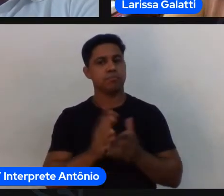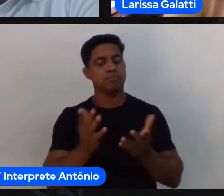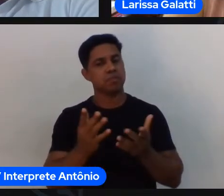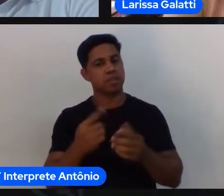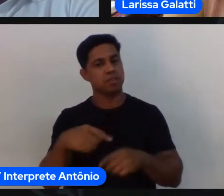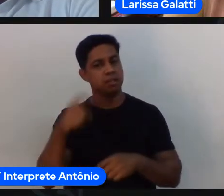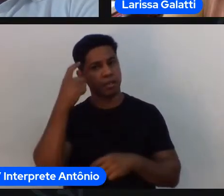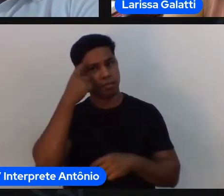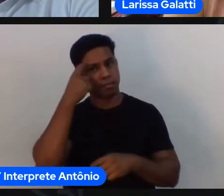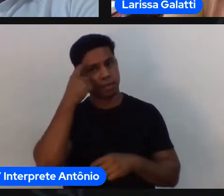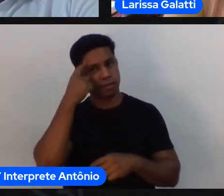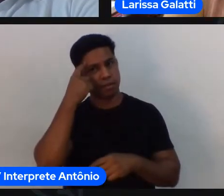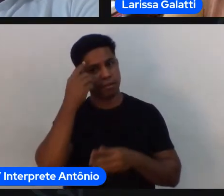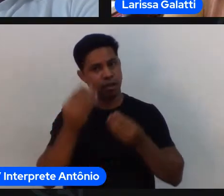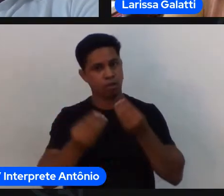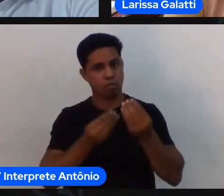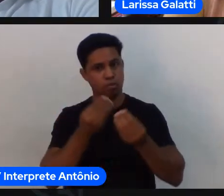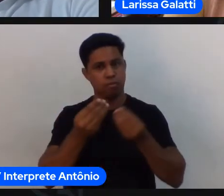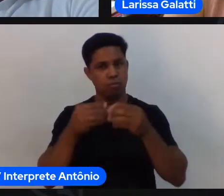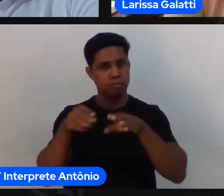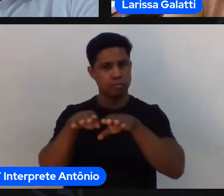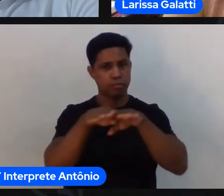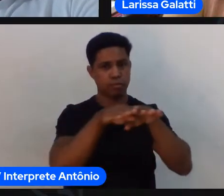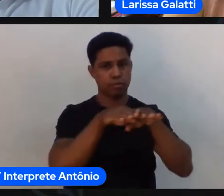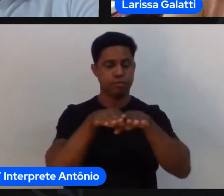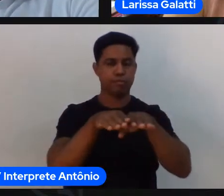e a pra variar eu já esqueci a próxima